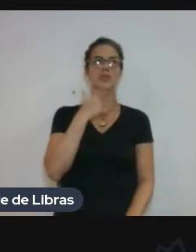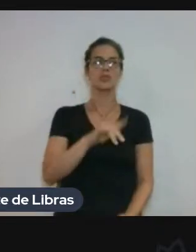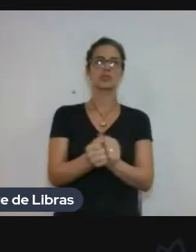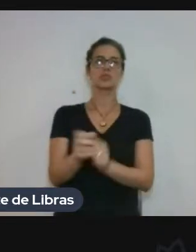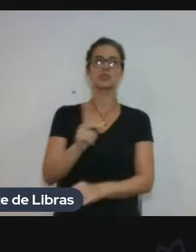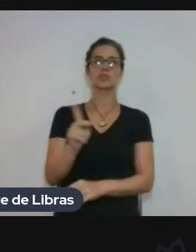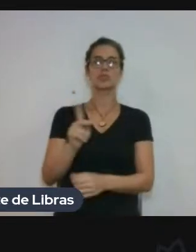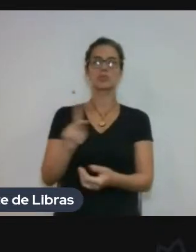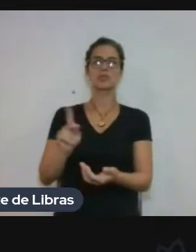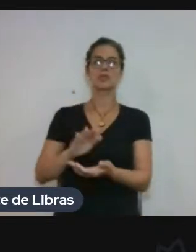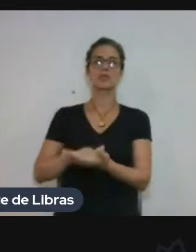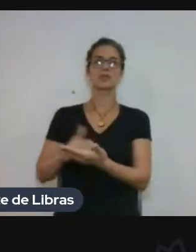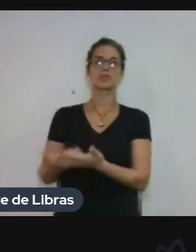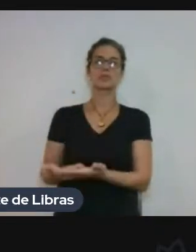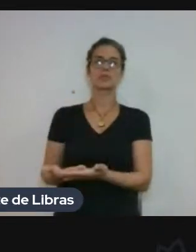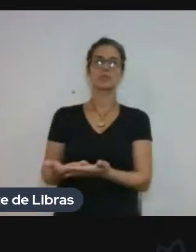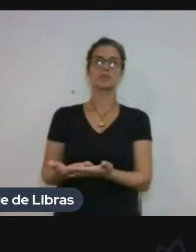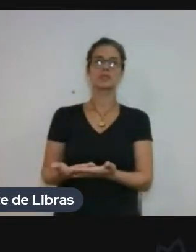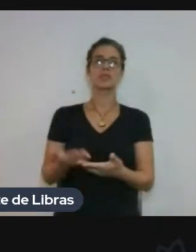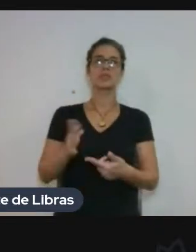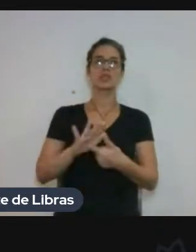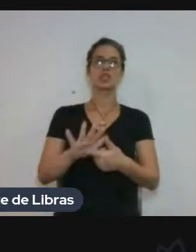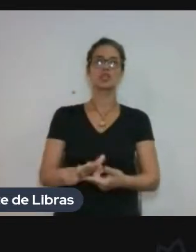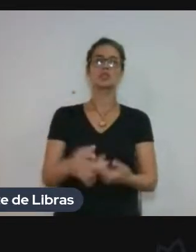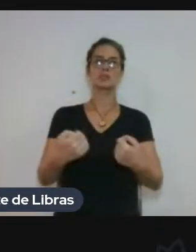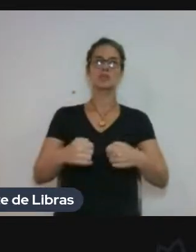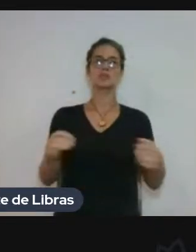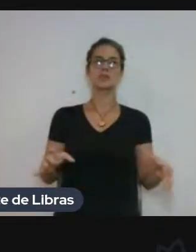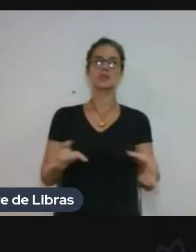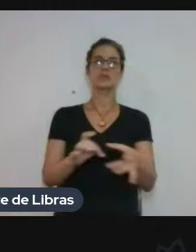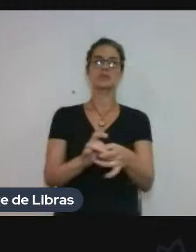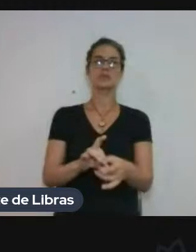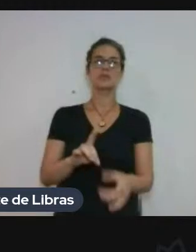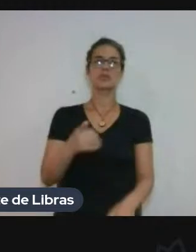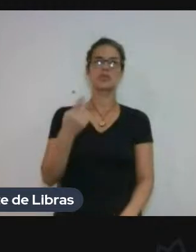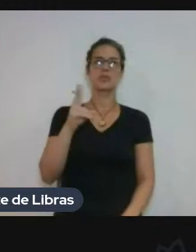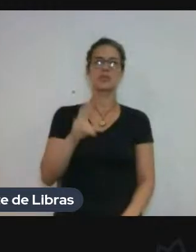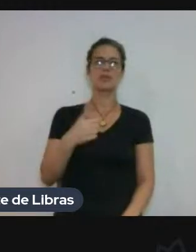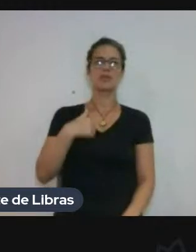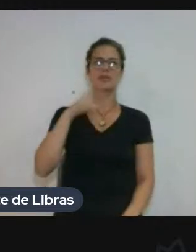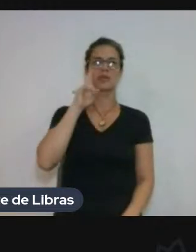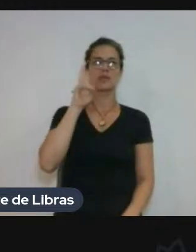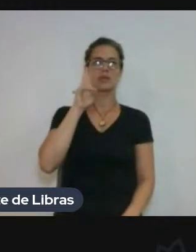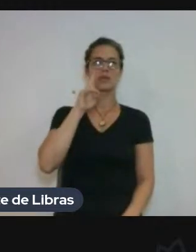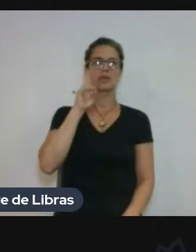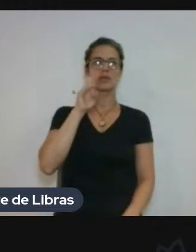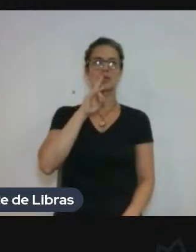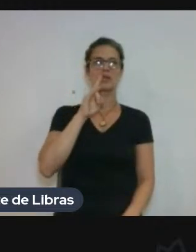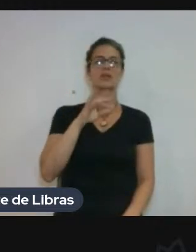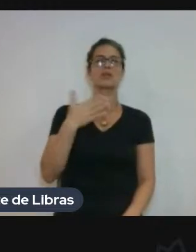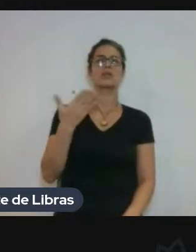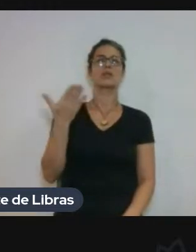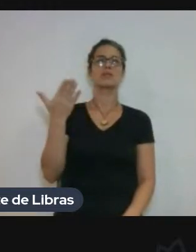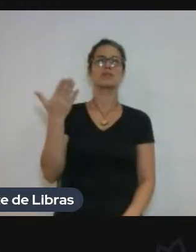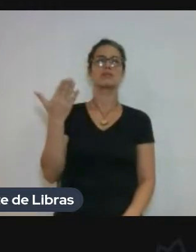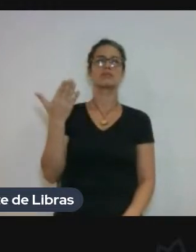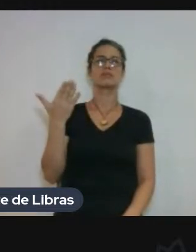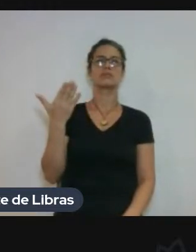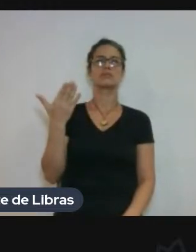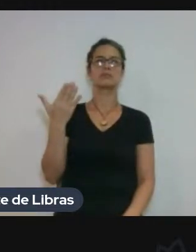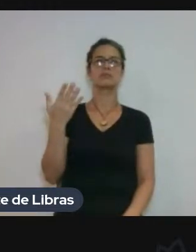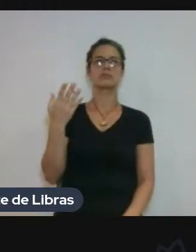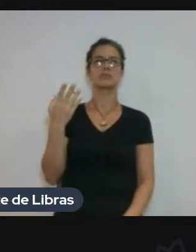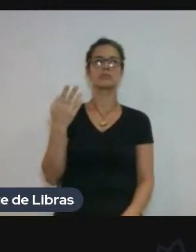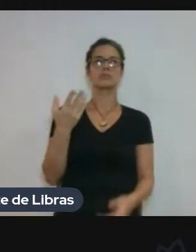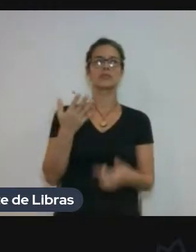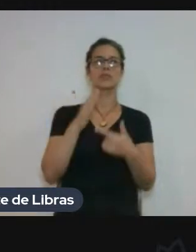professores de tradução, e mostrar como elas estão tão ligadas. Uma vez, eu lembro que, numa jornada, uma aluna do post-trato tinha apresentado traduções